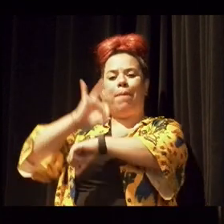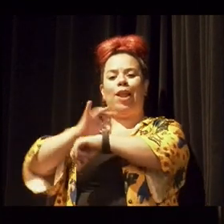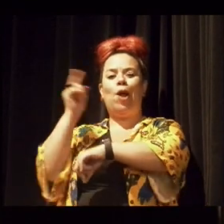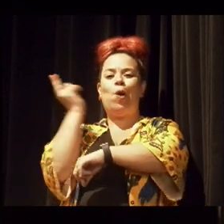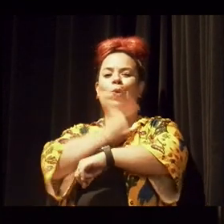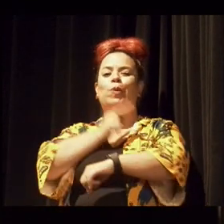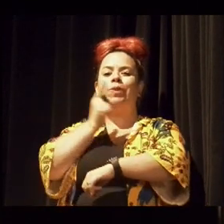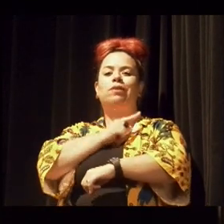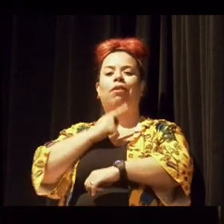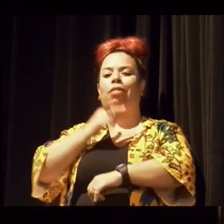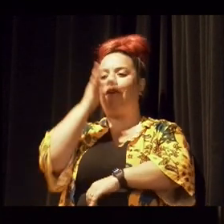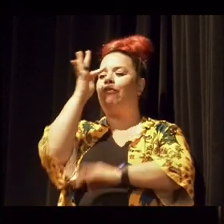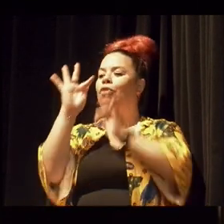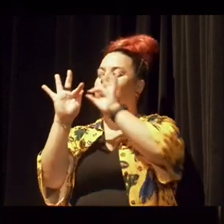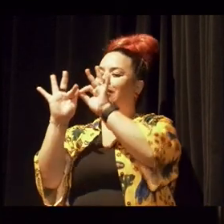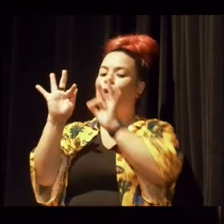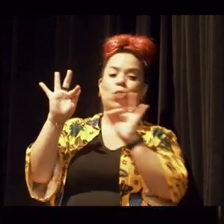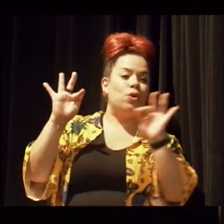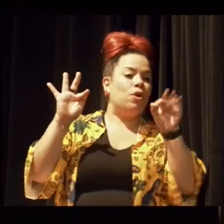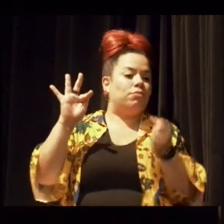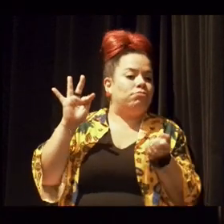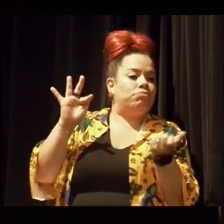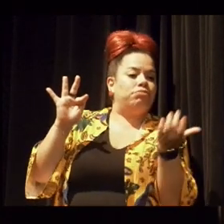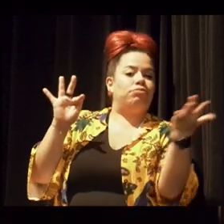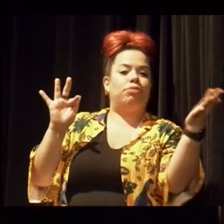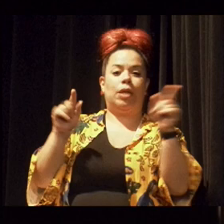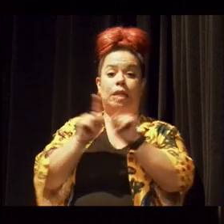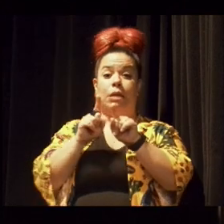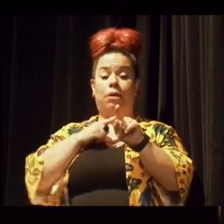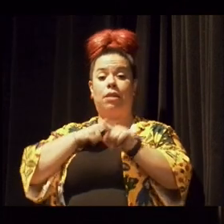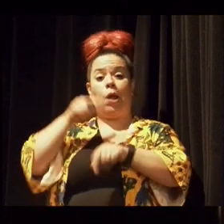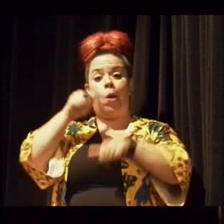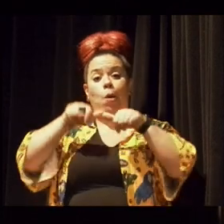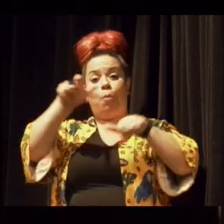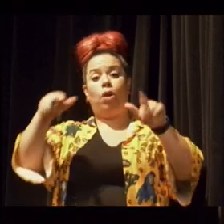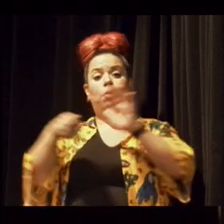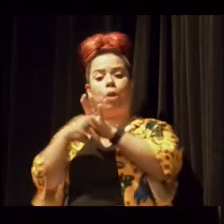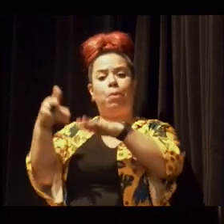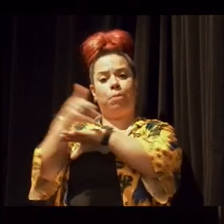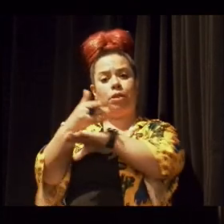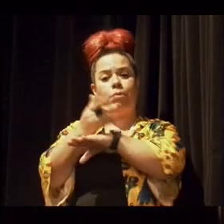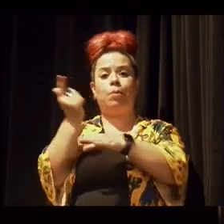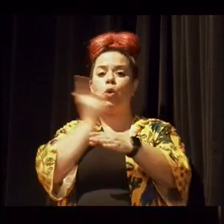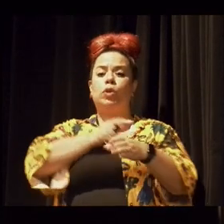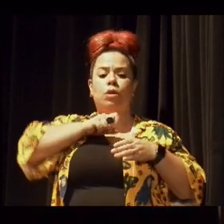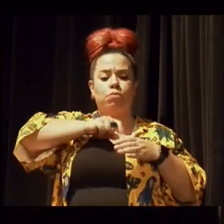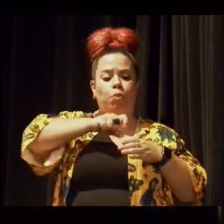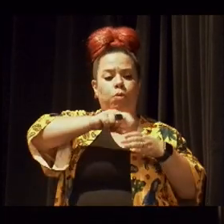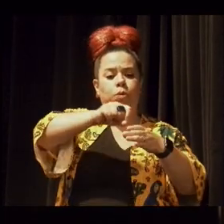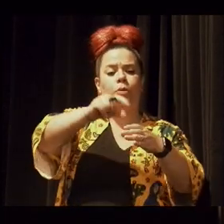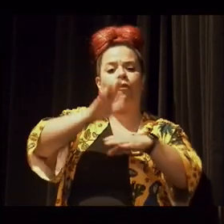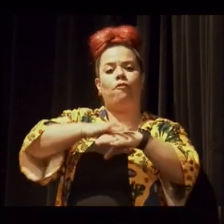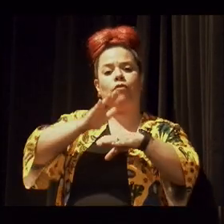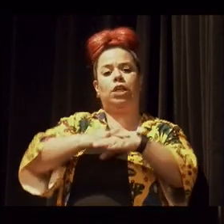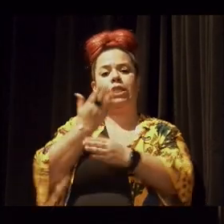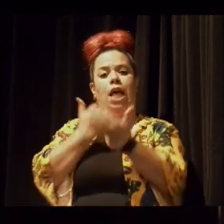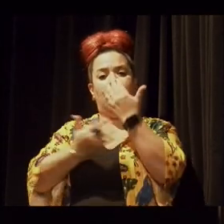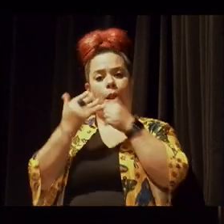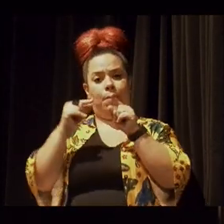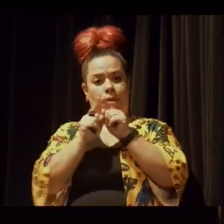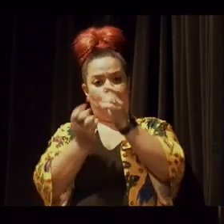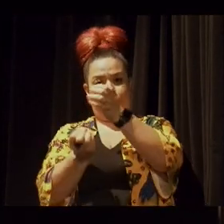trazendo projetos sociais que estão engajando mulheres no plantio, na produção de alimentos. Então, a programação